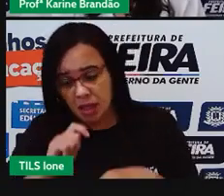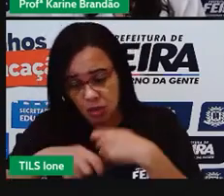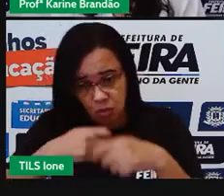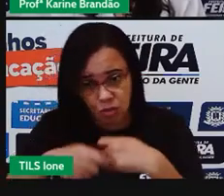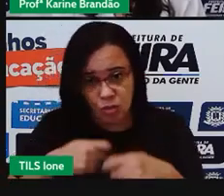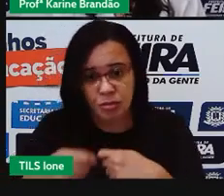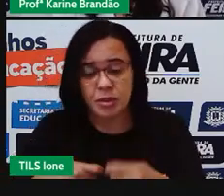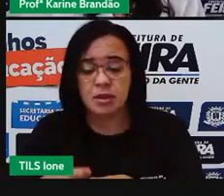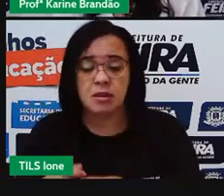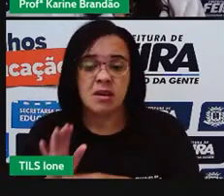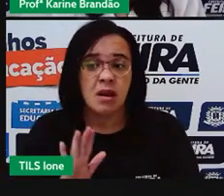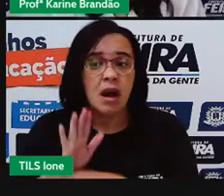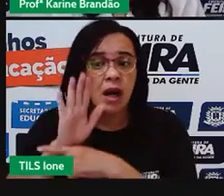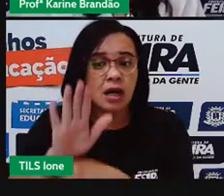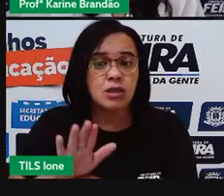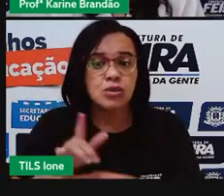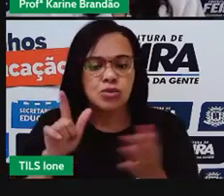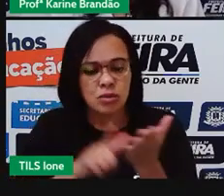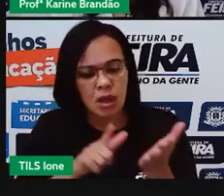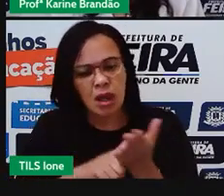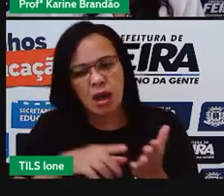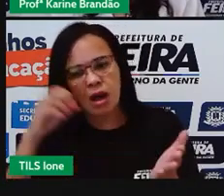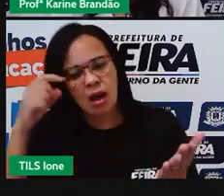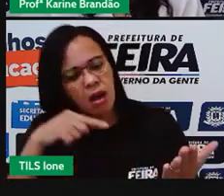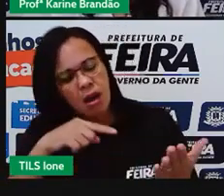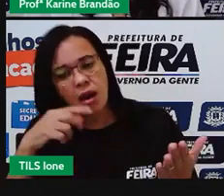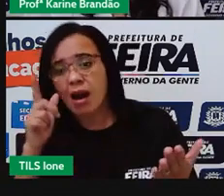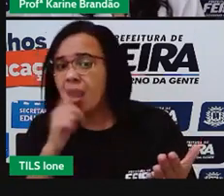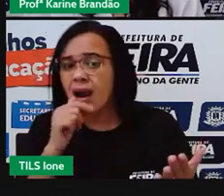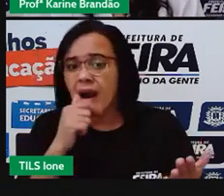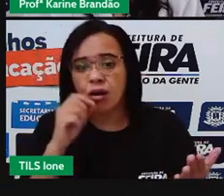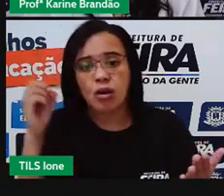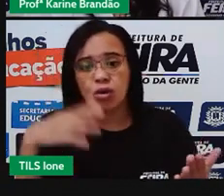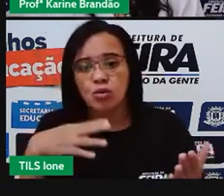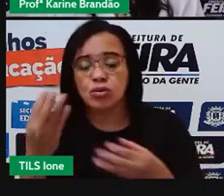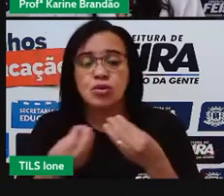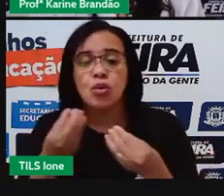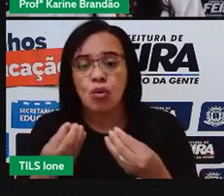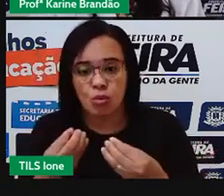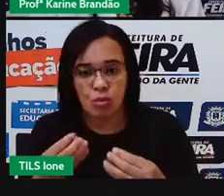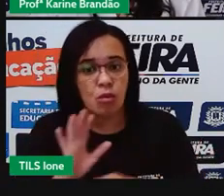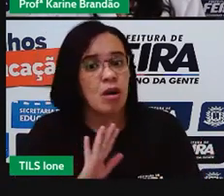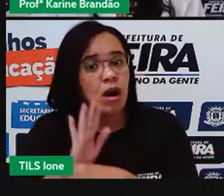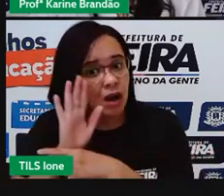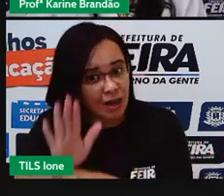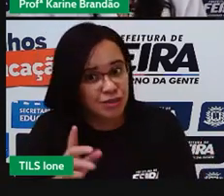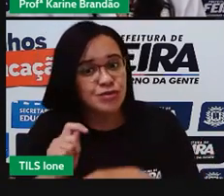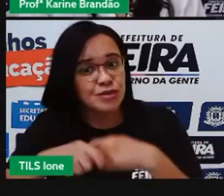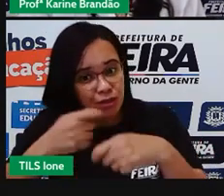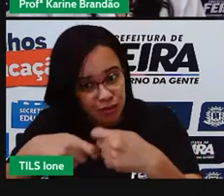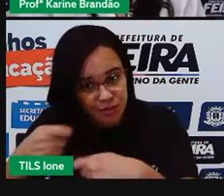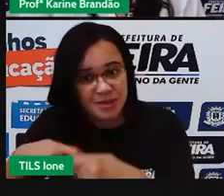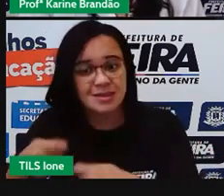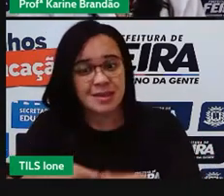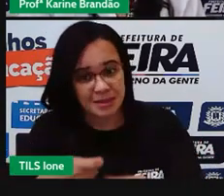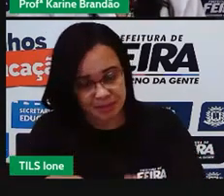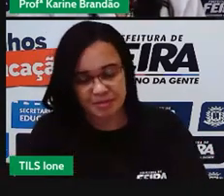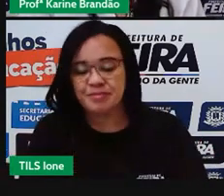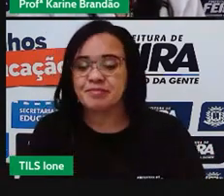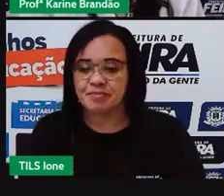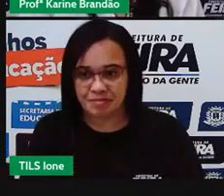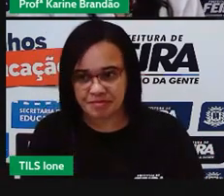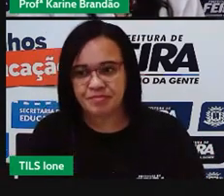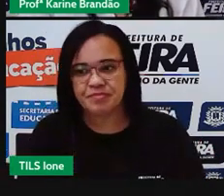conta da água e da luz que a gente vai pagar no final do mês. bom? Quando a gente pensa